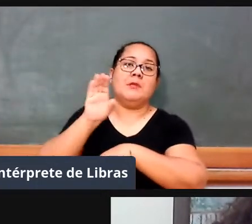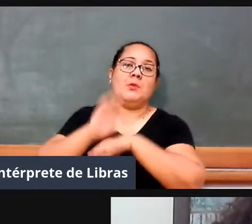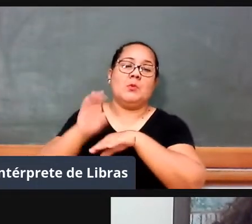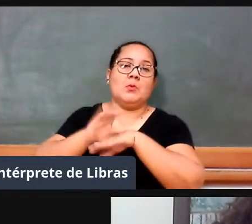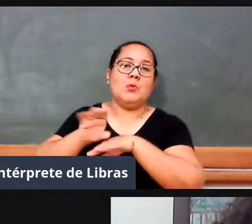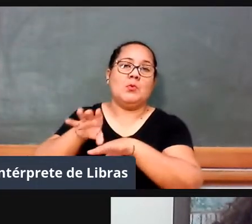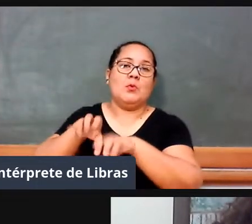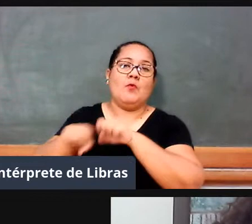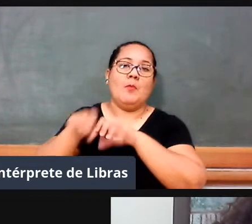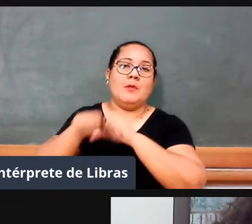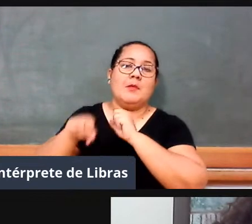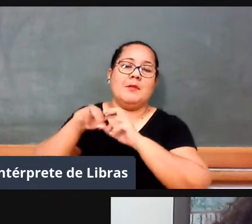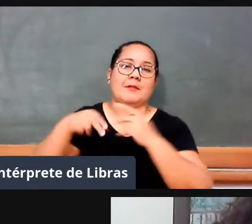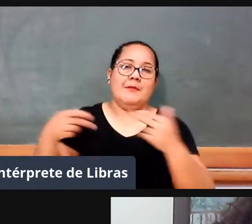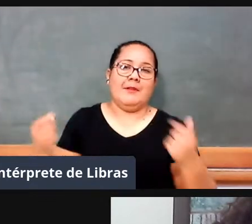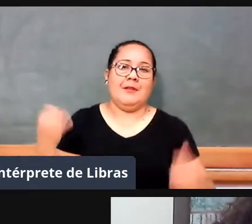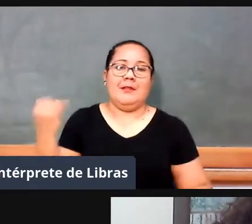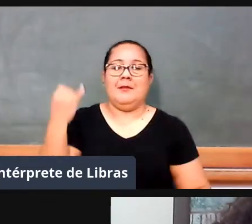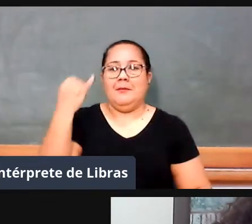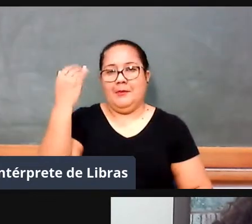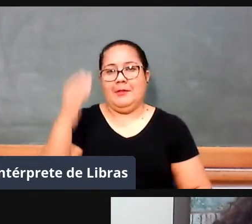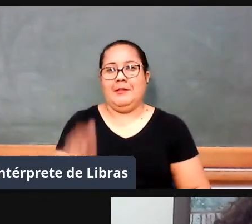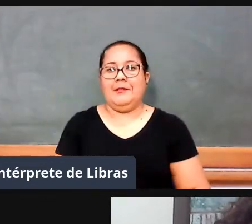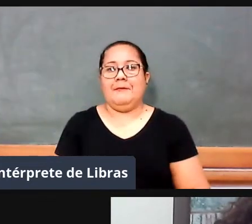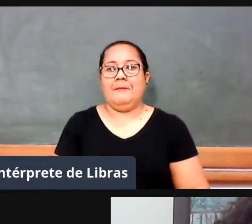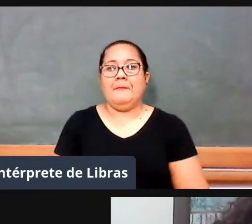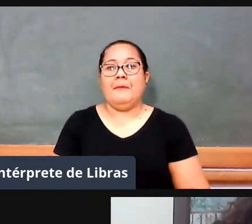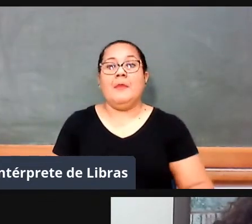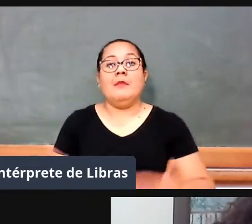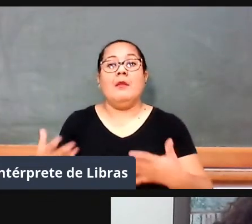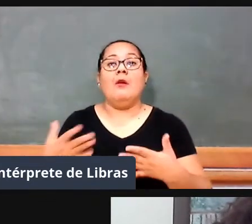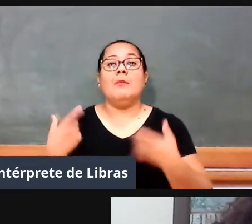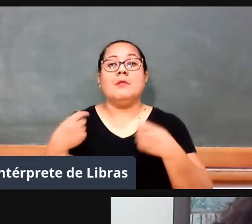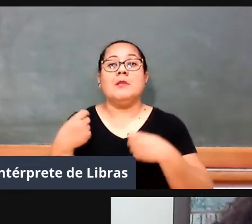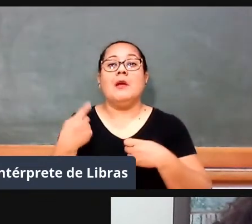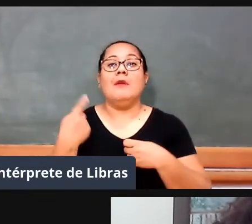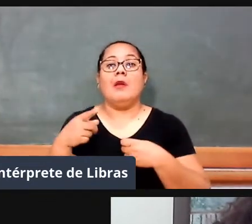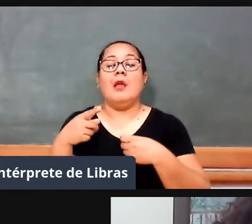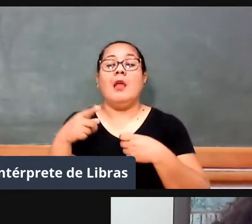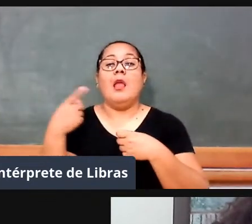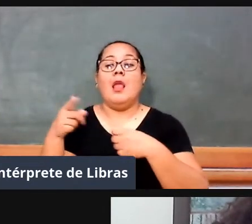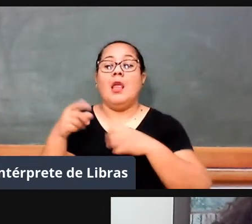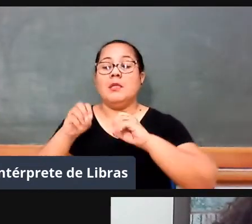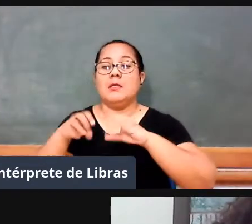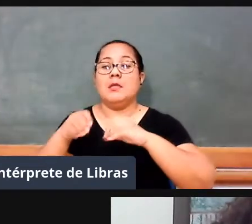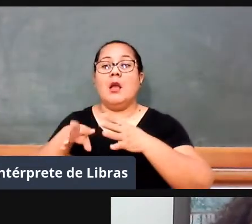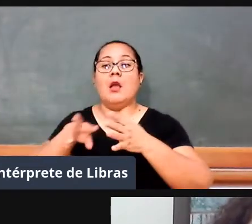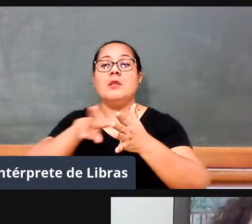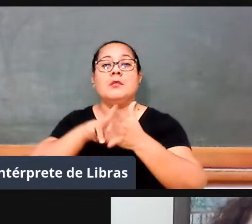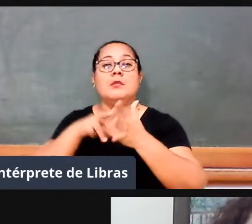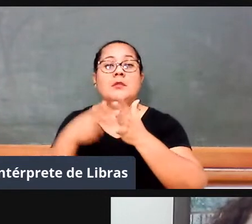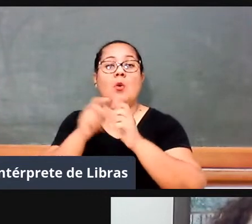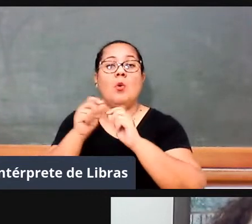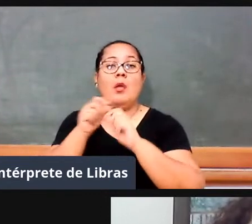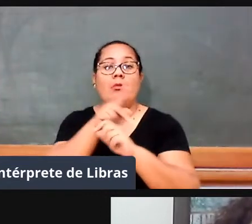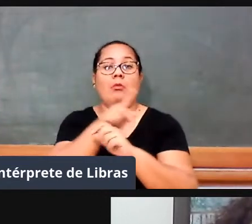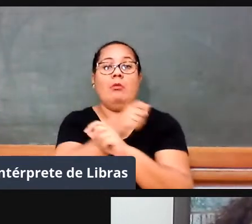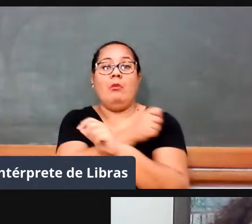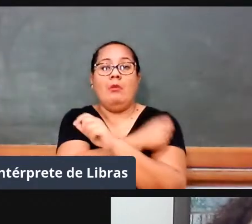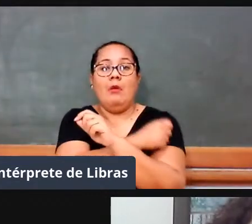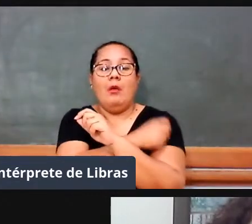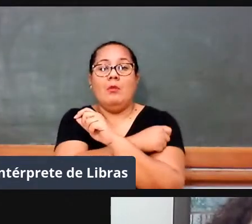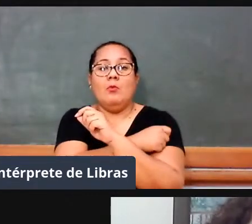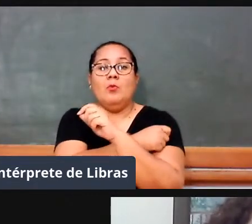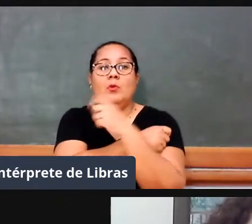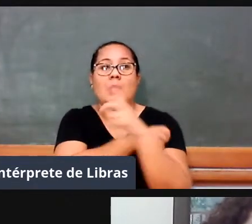fora, mas as duas coisas são importantes, né, o significado que é dado na articulação com o que está na vida